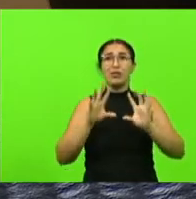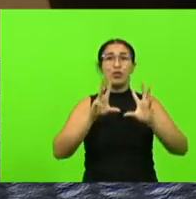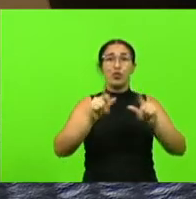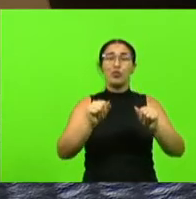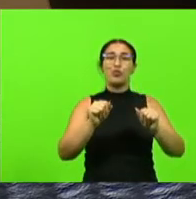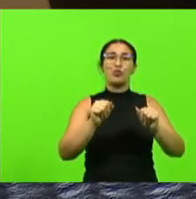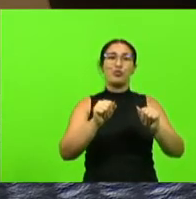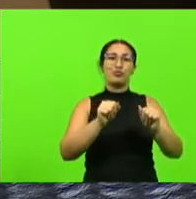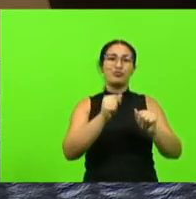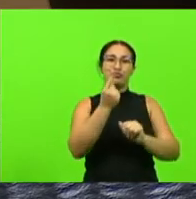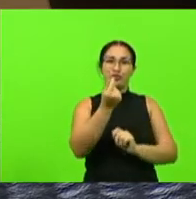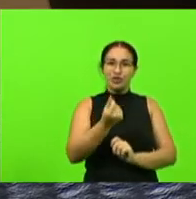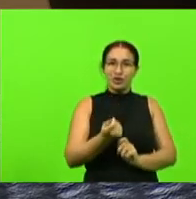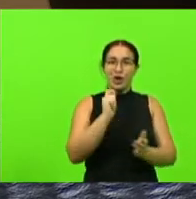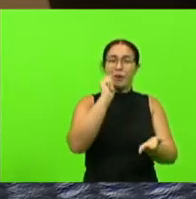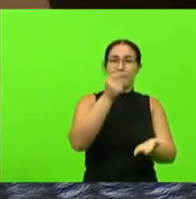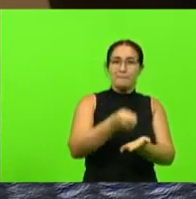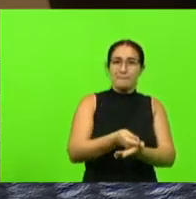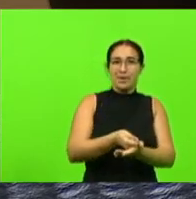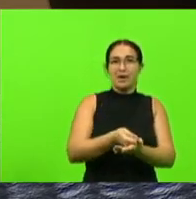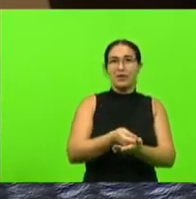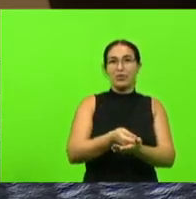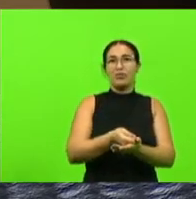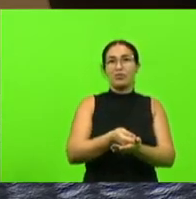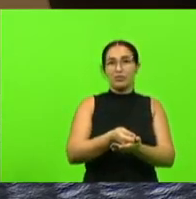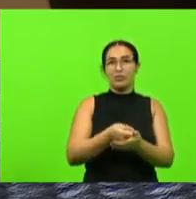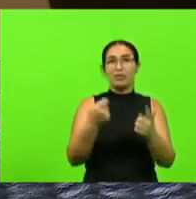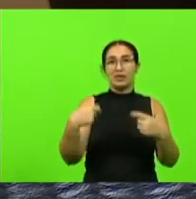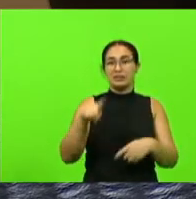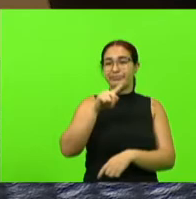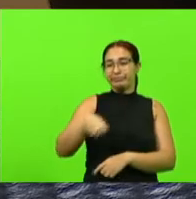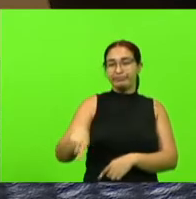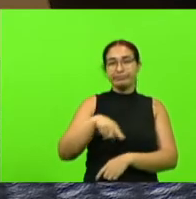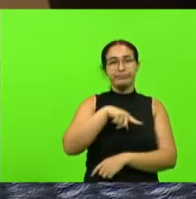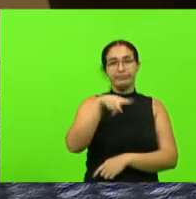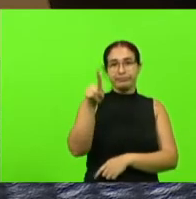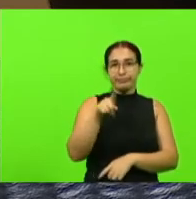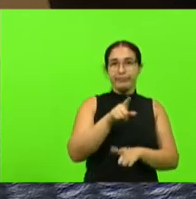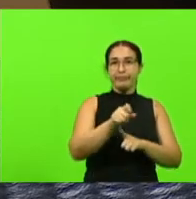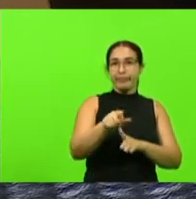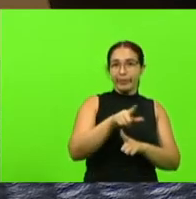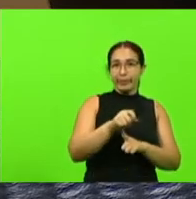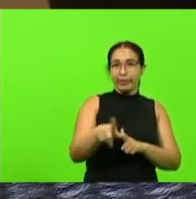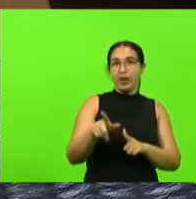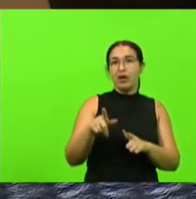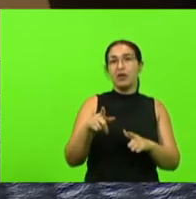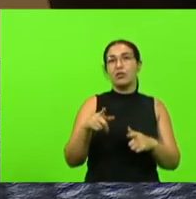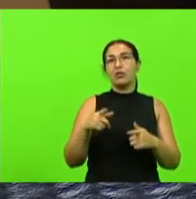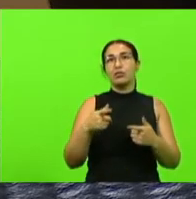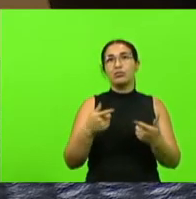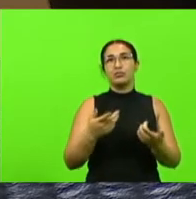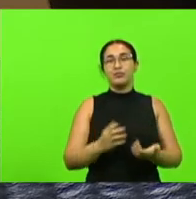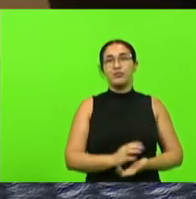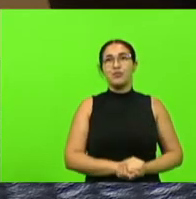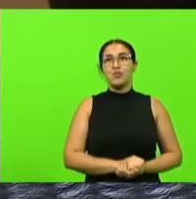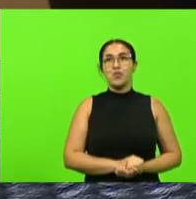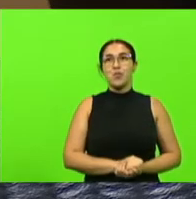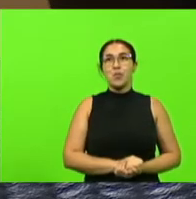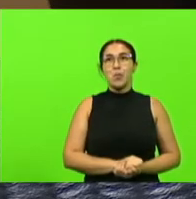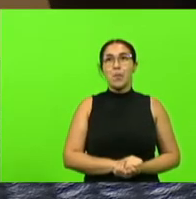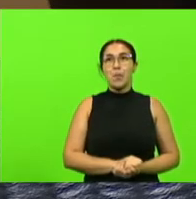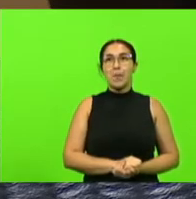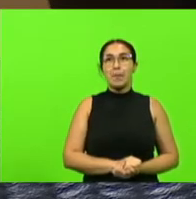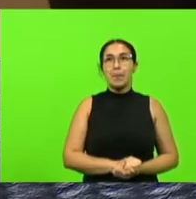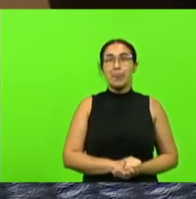que ele pagou jogar no lixo e teve que cancelar o aluguel de um ano de contrato teve que pagar mais um minuto e